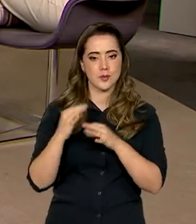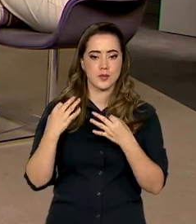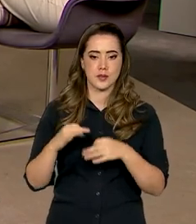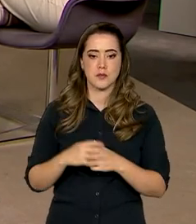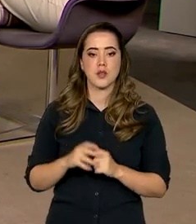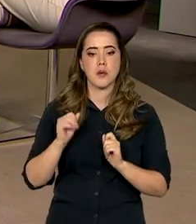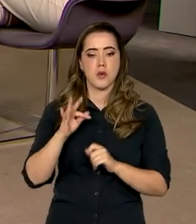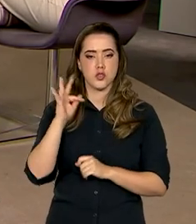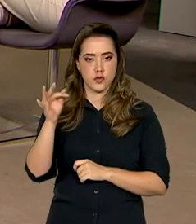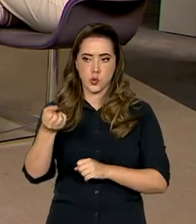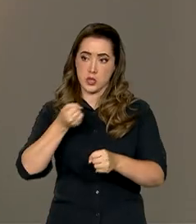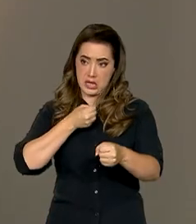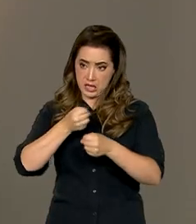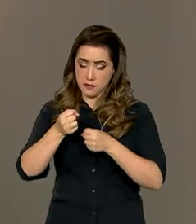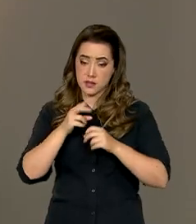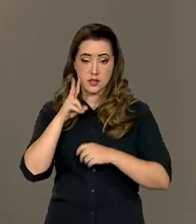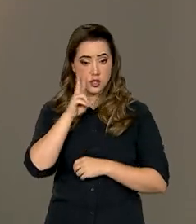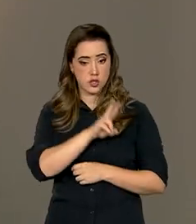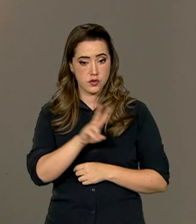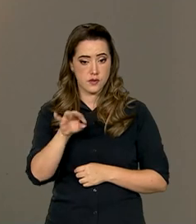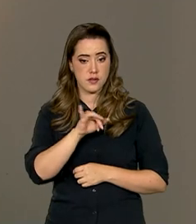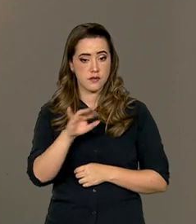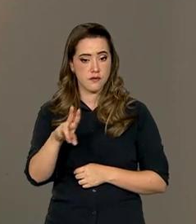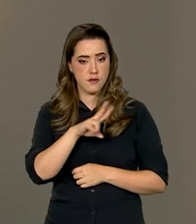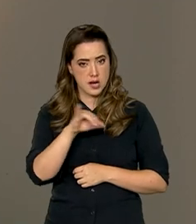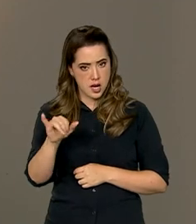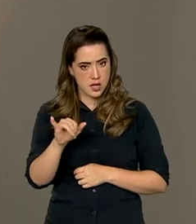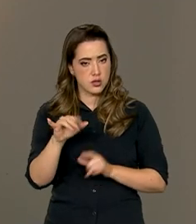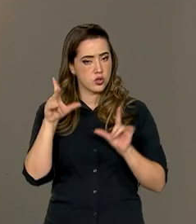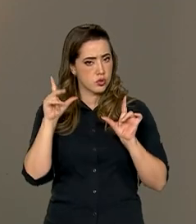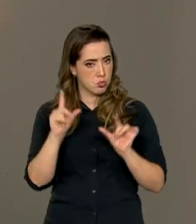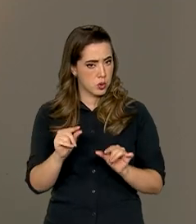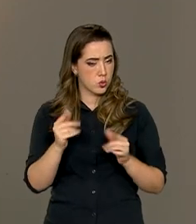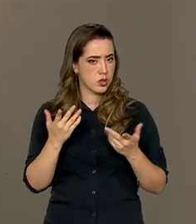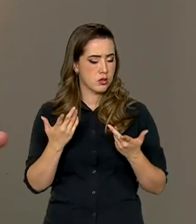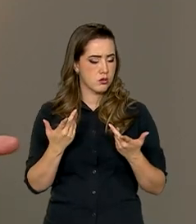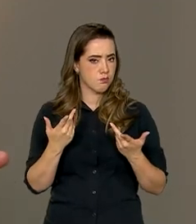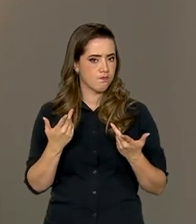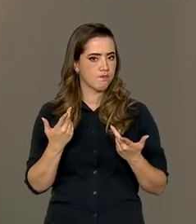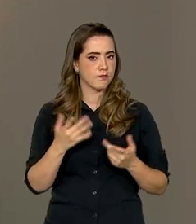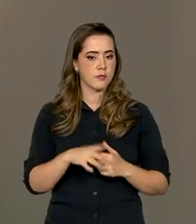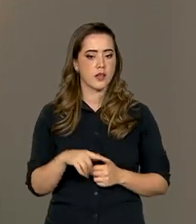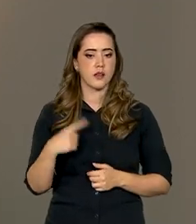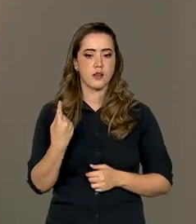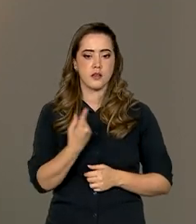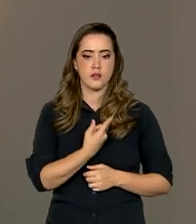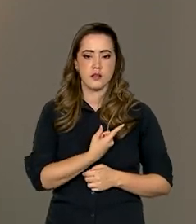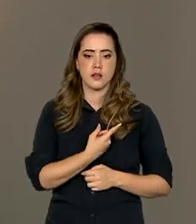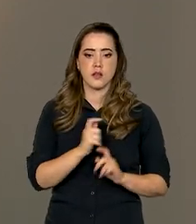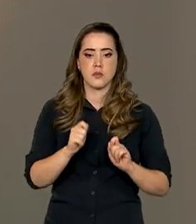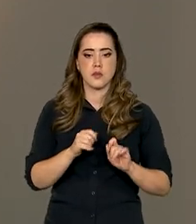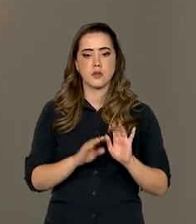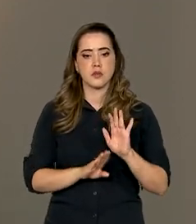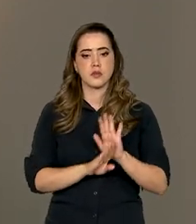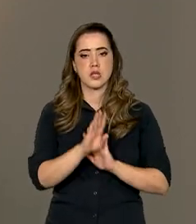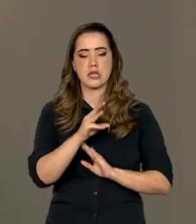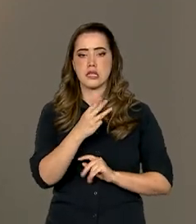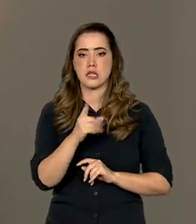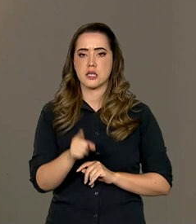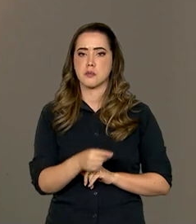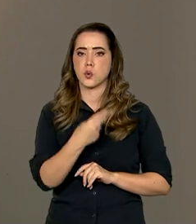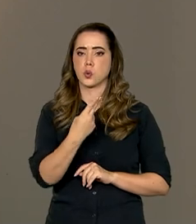cobrar nas próximas entrevistas porque, realmente, vai, acho que vai... A previsão da nossa empresa é de que o país vai crescer 3.1.